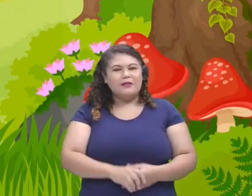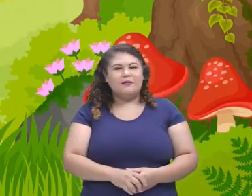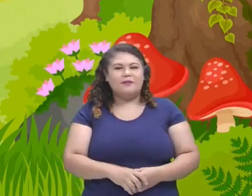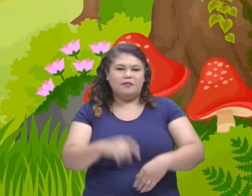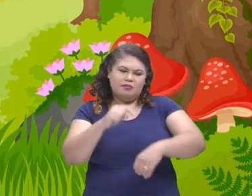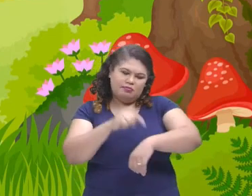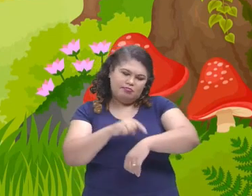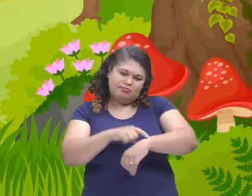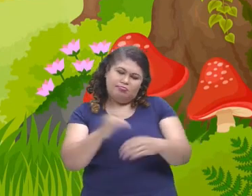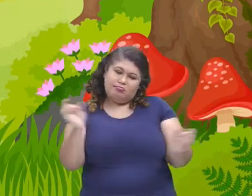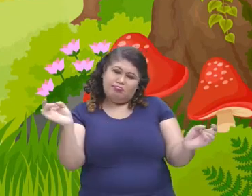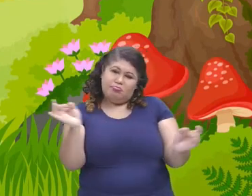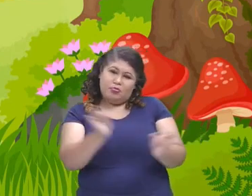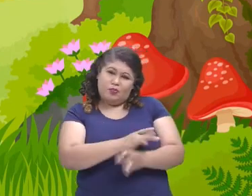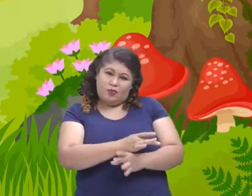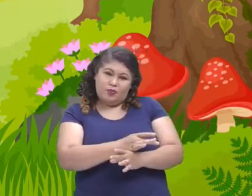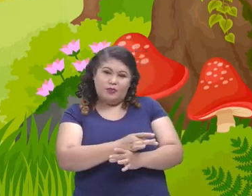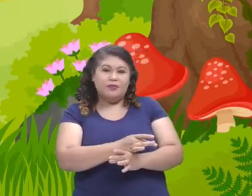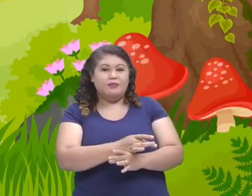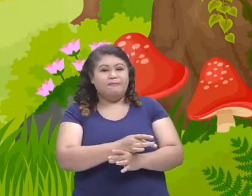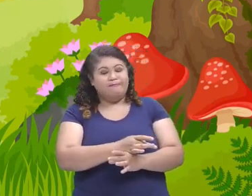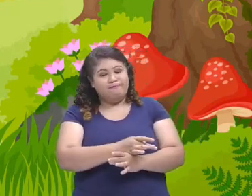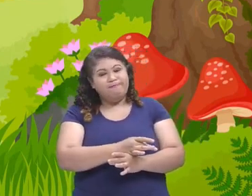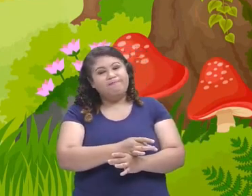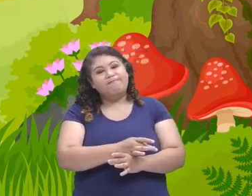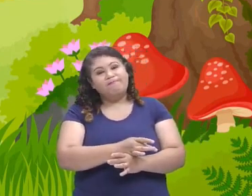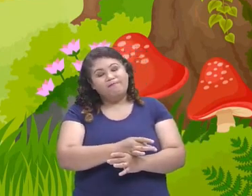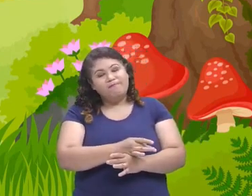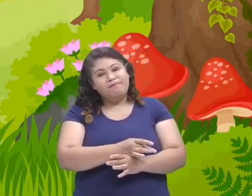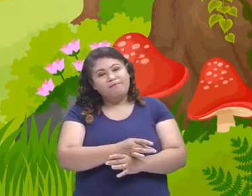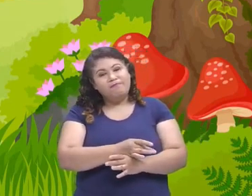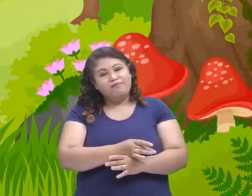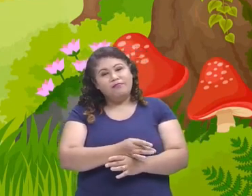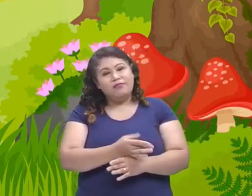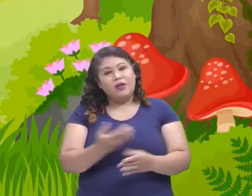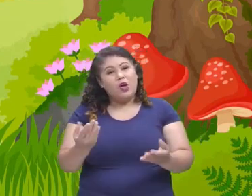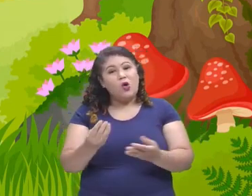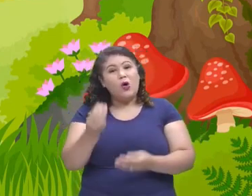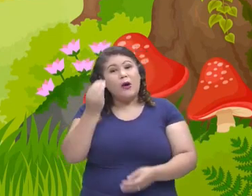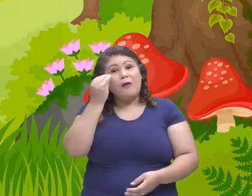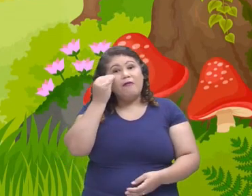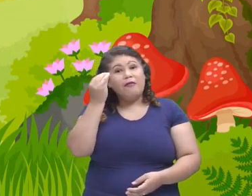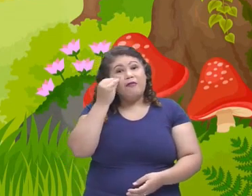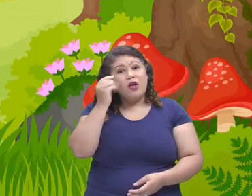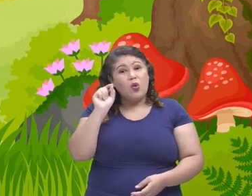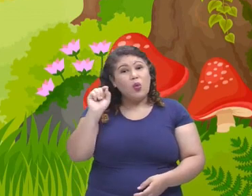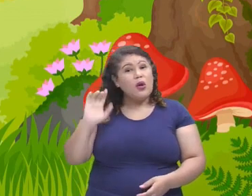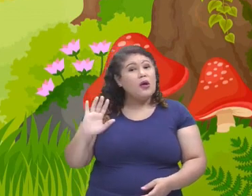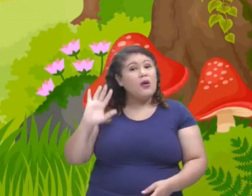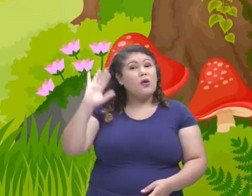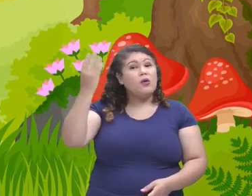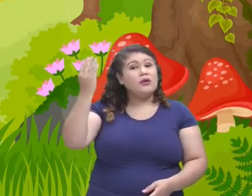E agora, crianças, o nosso tempo aí encerrou. Vamos agora investigar, olhar e